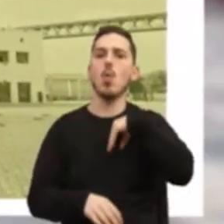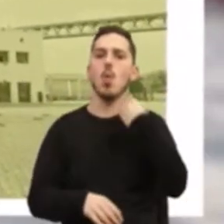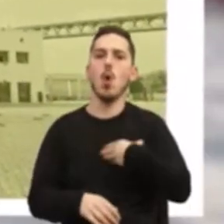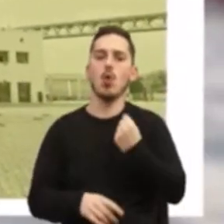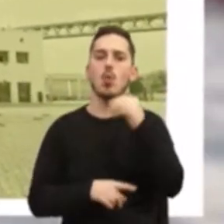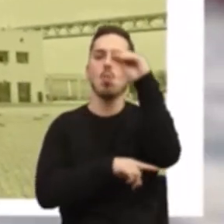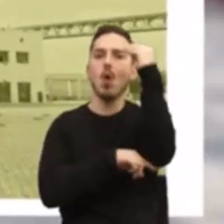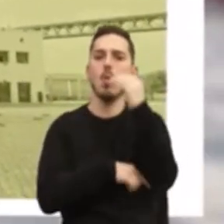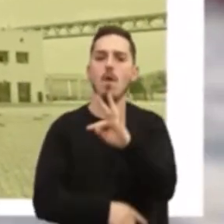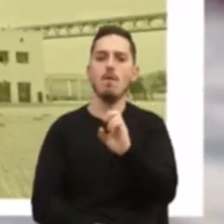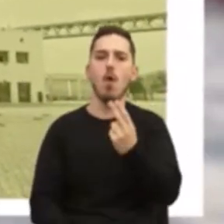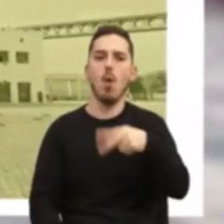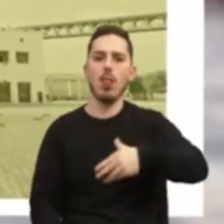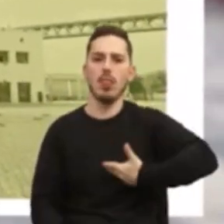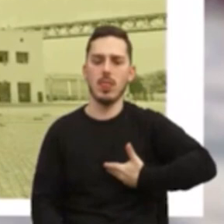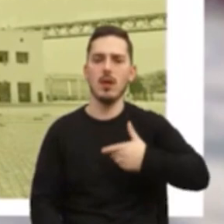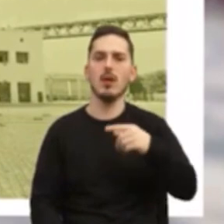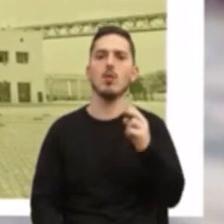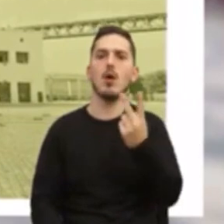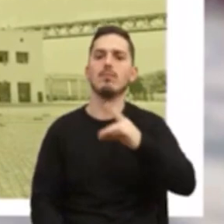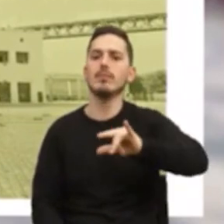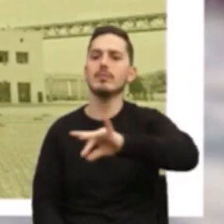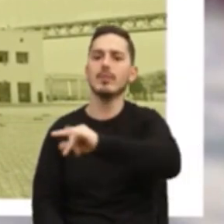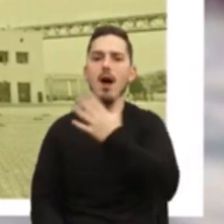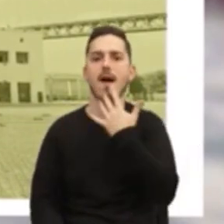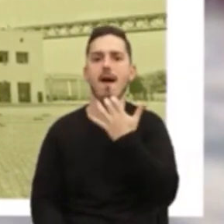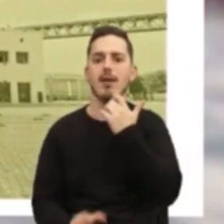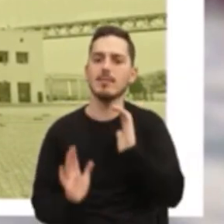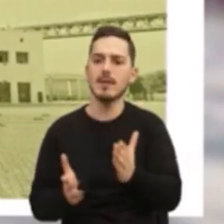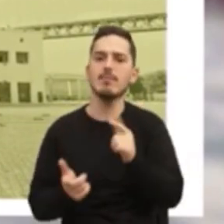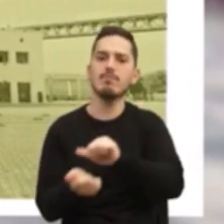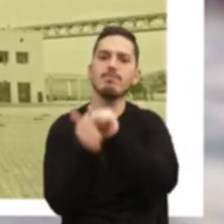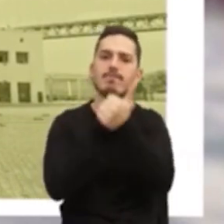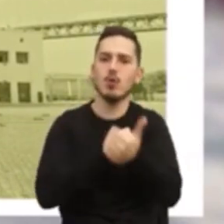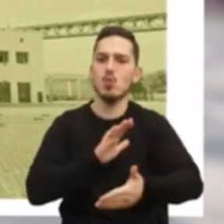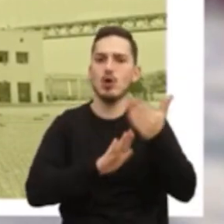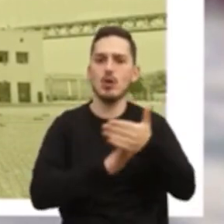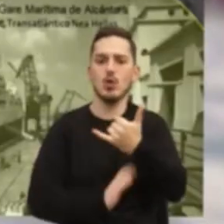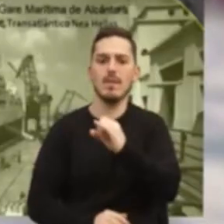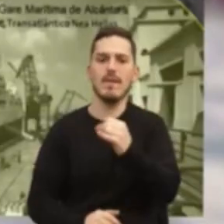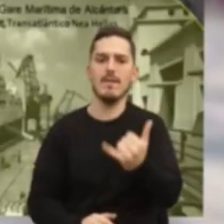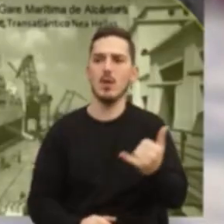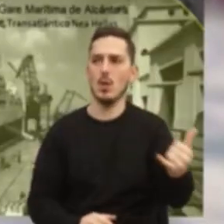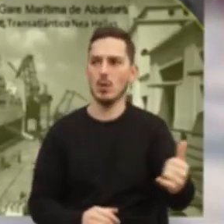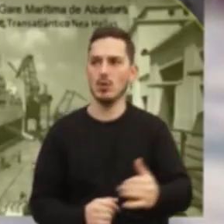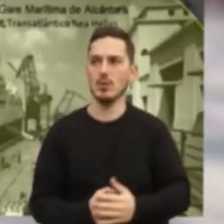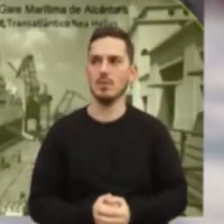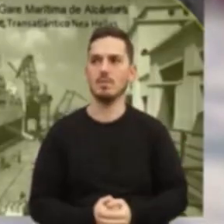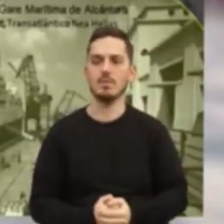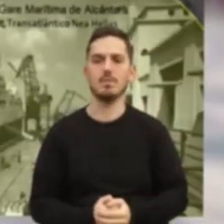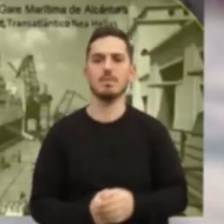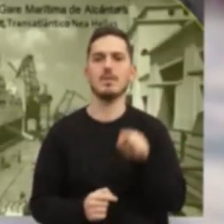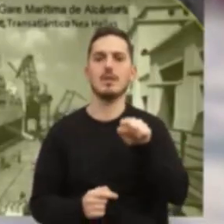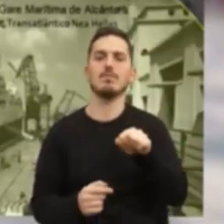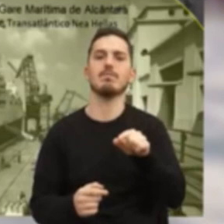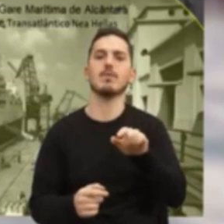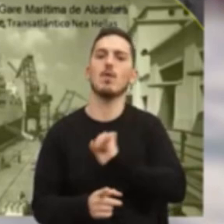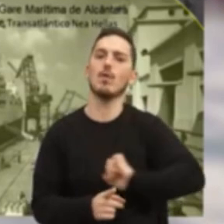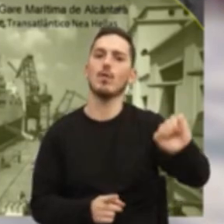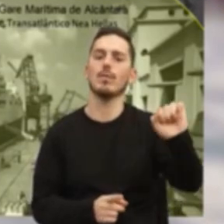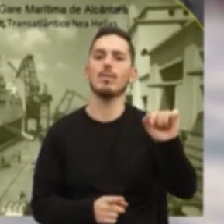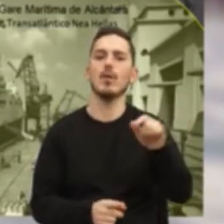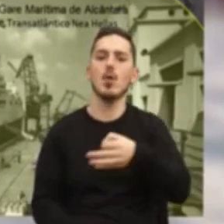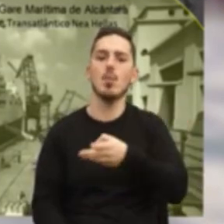Monuments Fund como um dos 25 locais a preservar e a necessitar de reabilitação urgente em 2022. São da autoria de